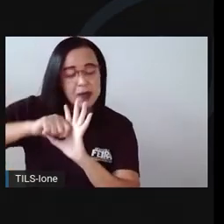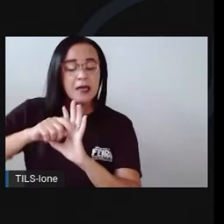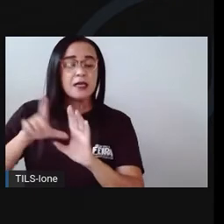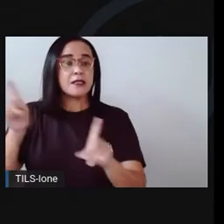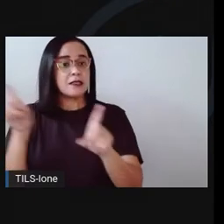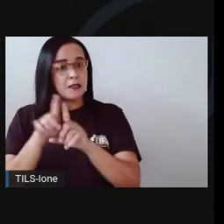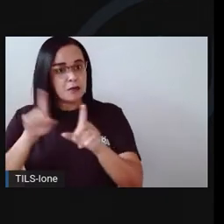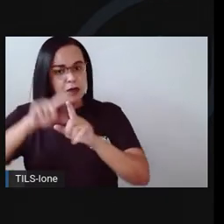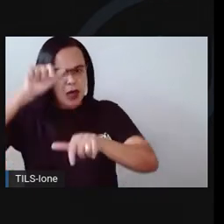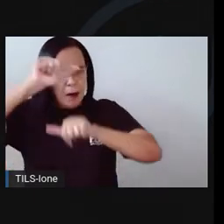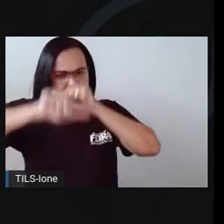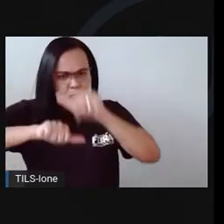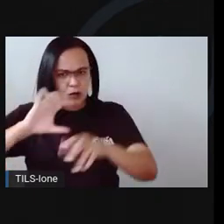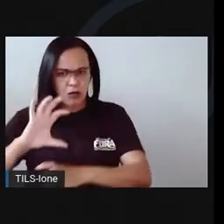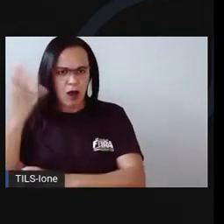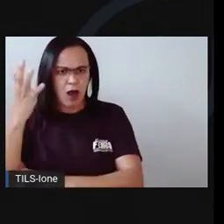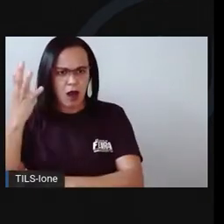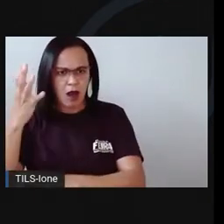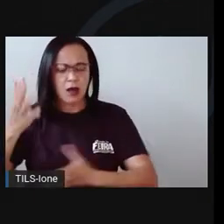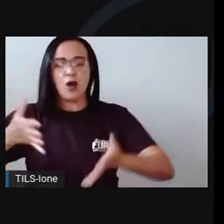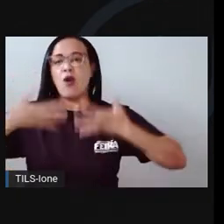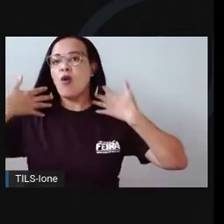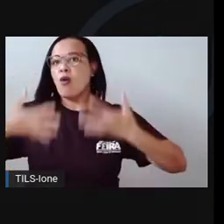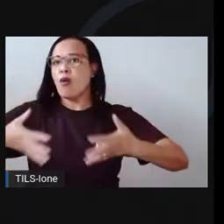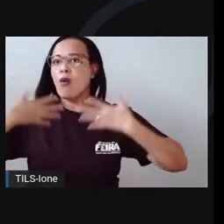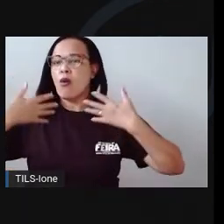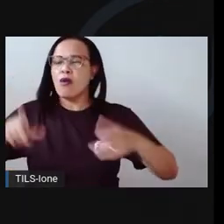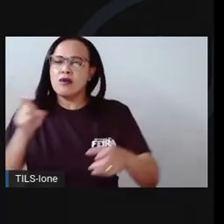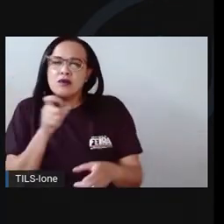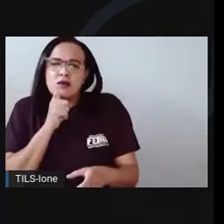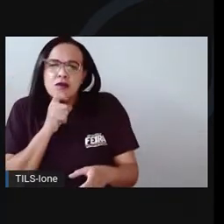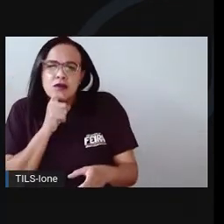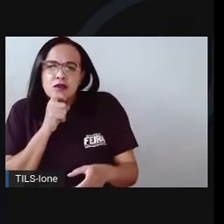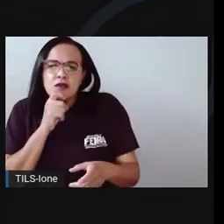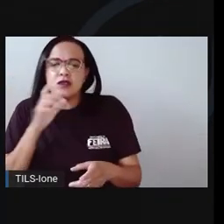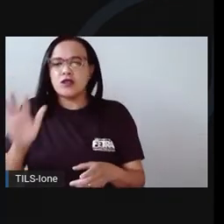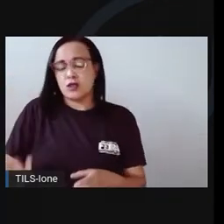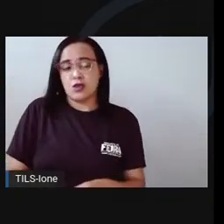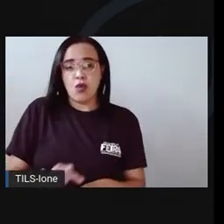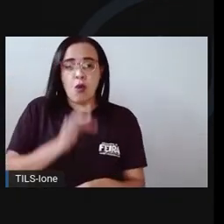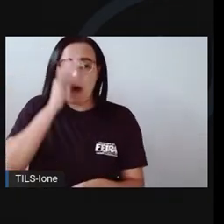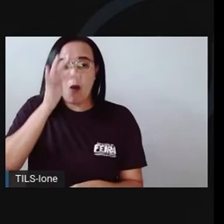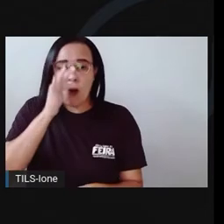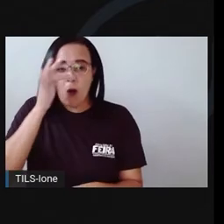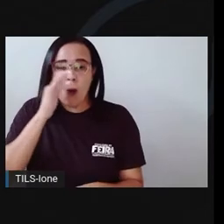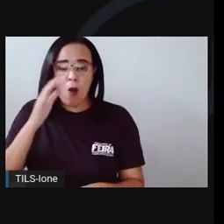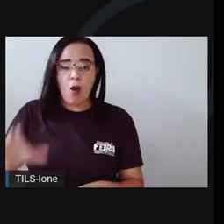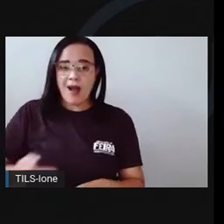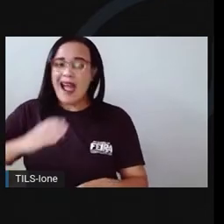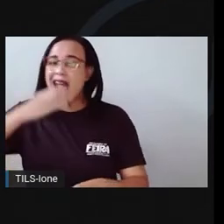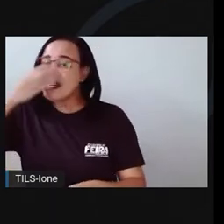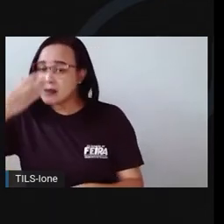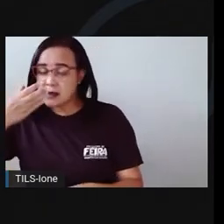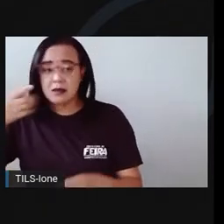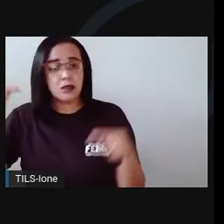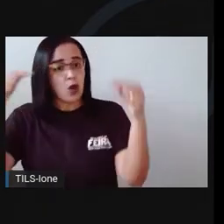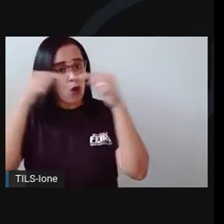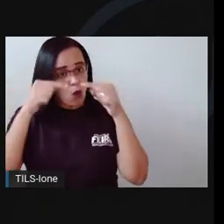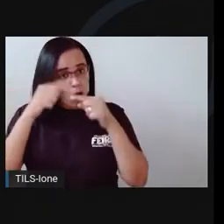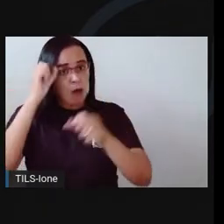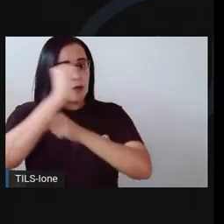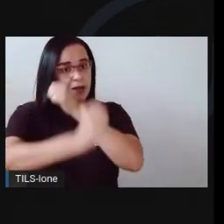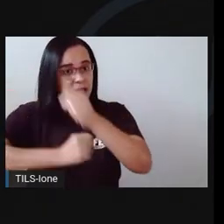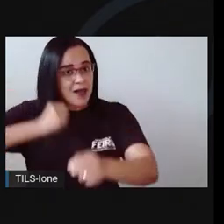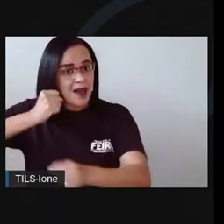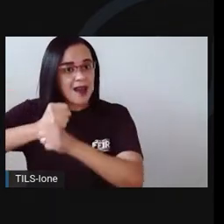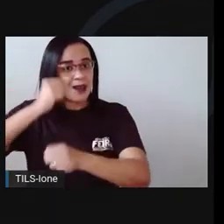chuva, frio, flores e frutos, deu origem às estações do ano e ao próprio ano. Mas